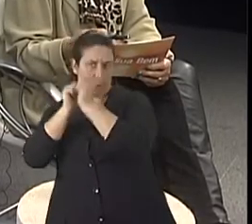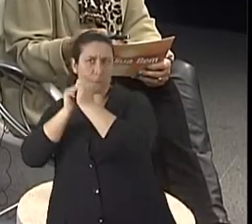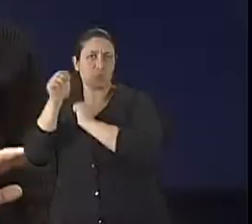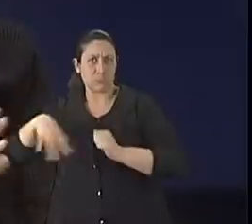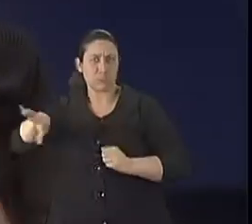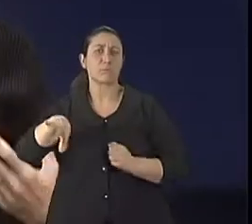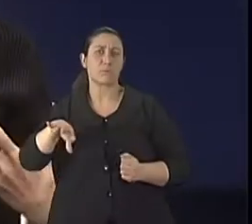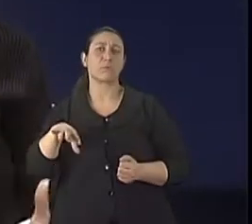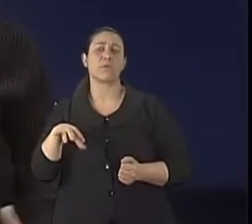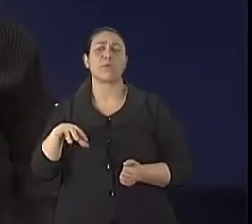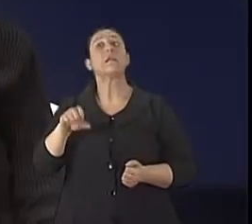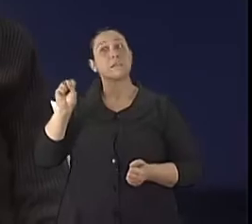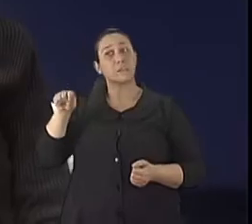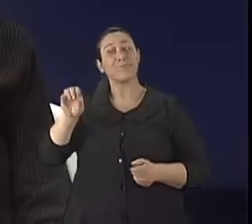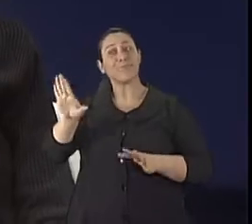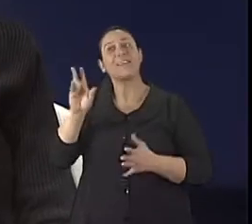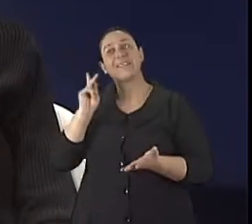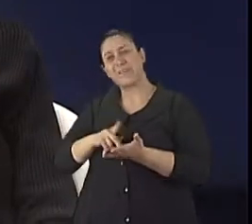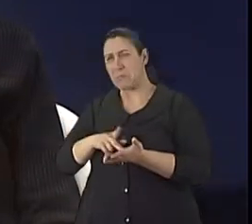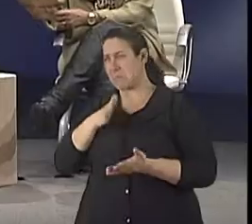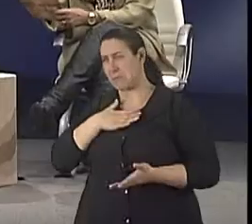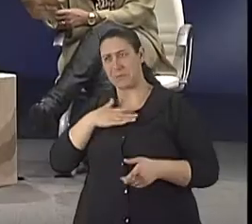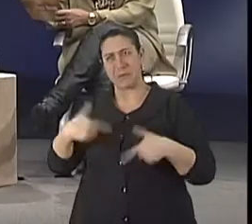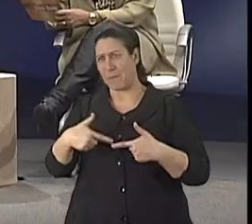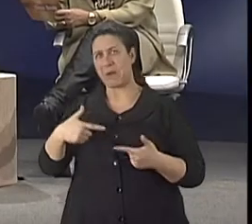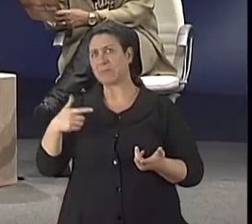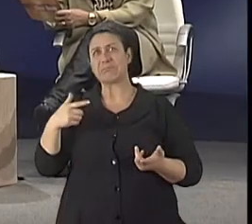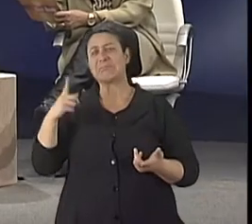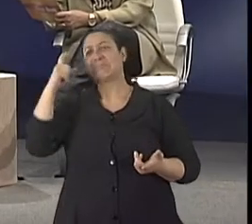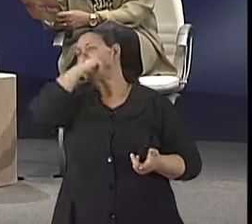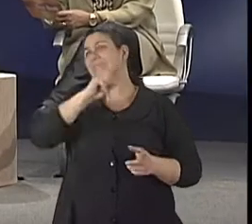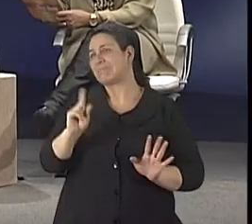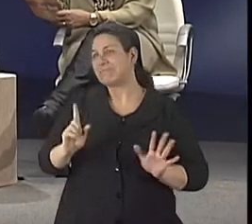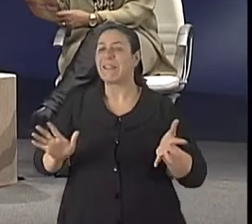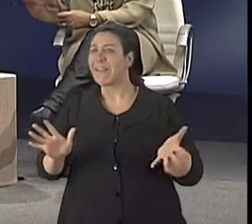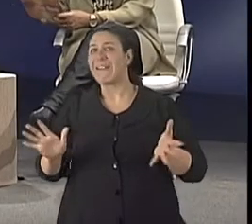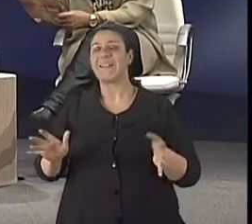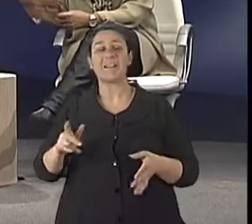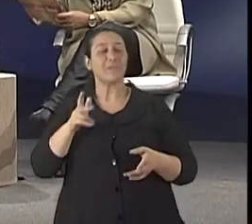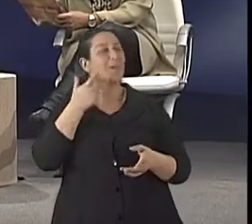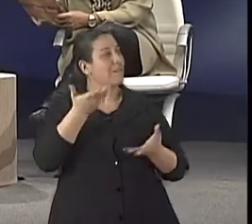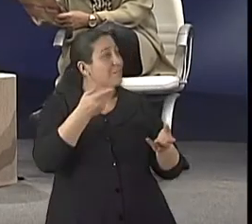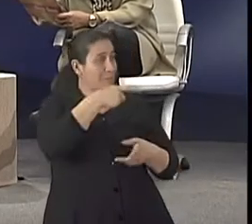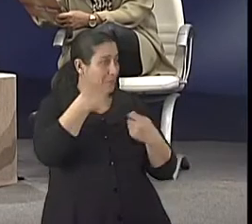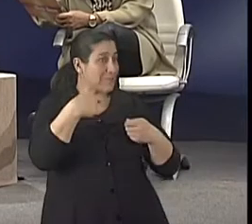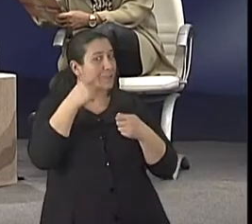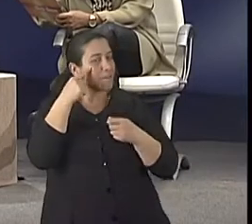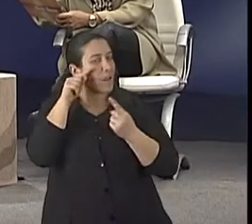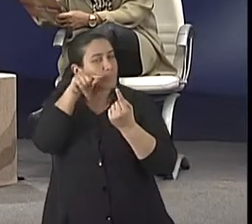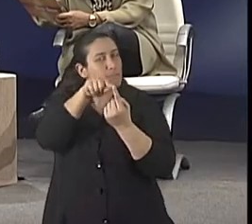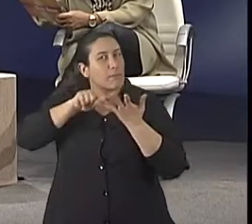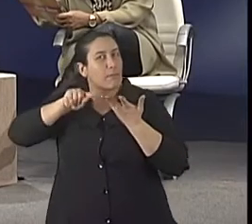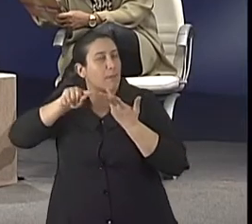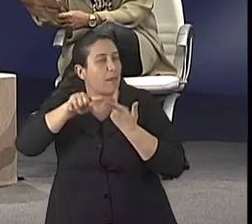Também. Não, na verdade, isso eu vou te dizer que é um trabalho meio mais difícil. Eu não consigo isso. Mas deve... Tem que ser aberto esse mercado, Exatamente.